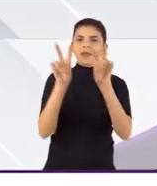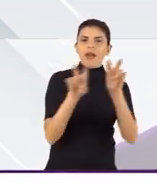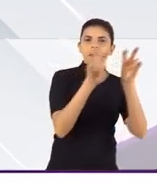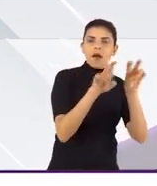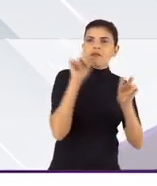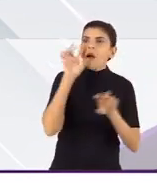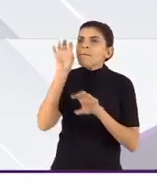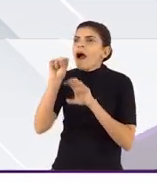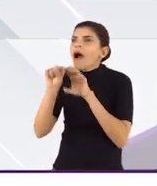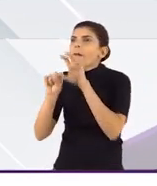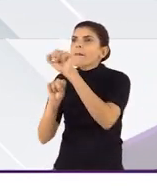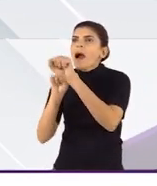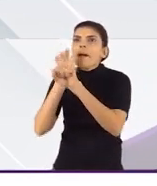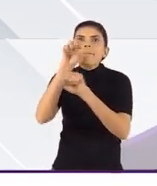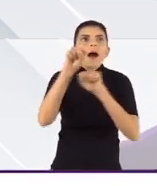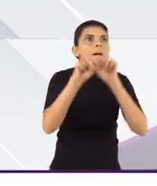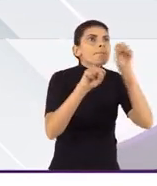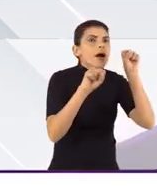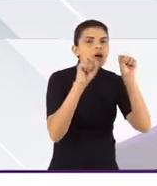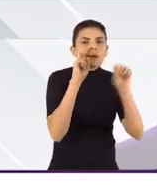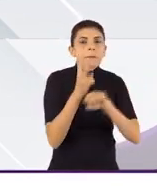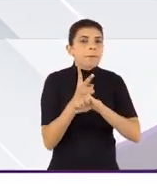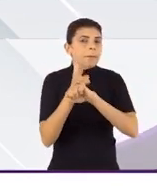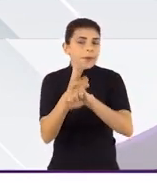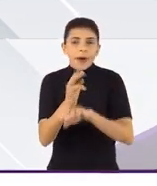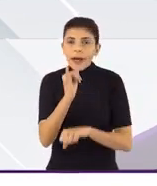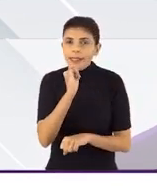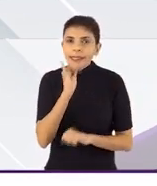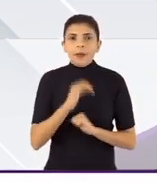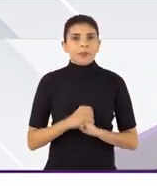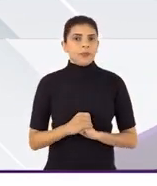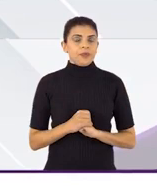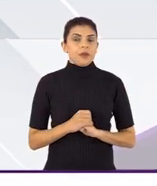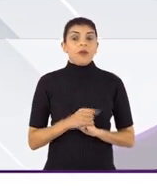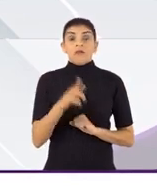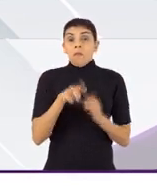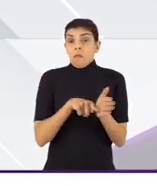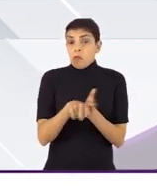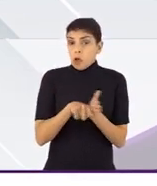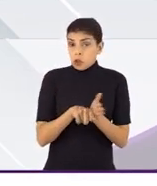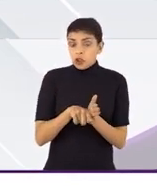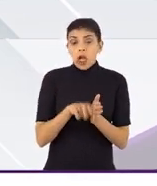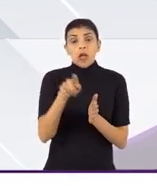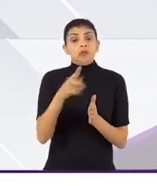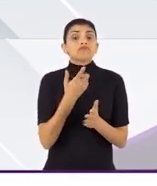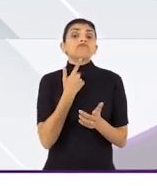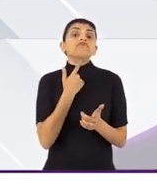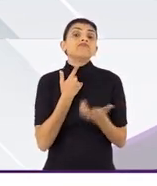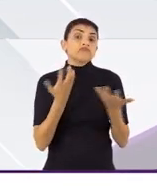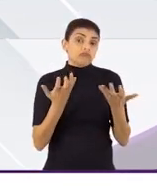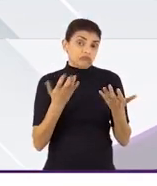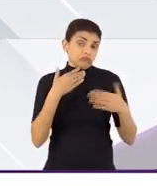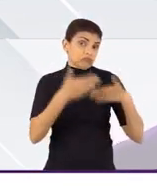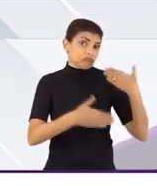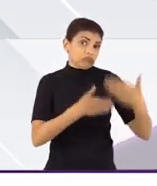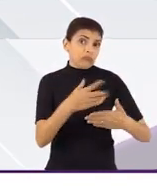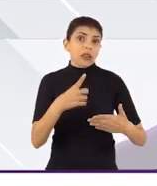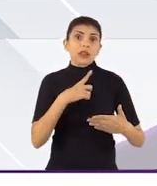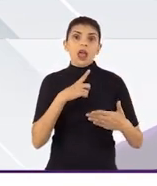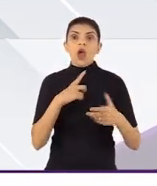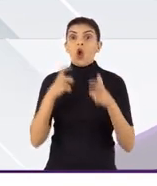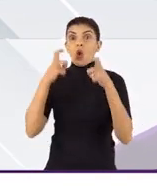temáticas, então vocês podem procurar, por exemplo, se no projeto que vocês irão trabalhar